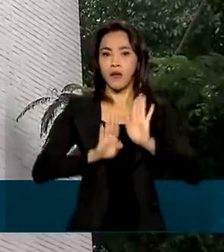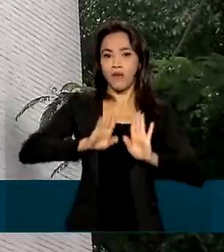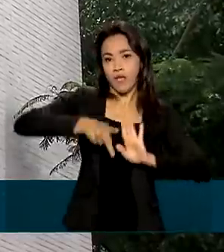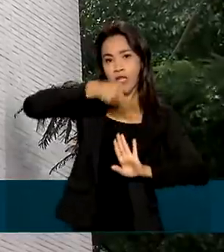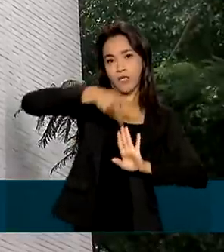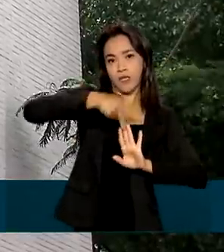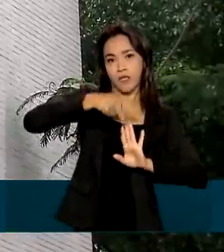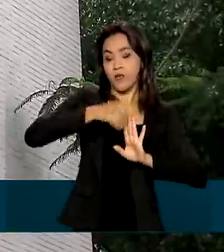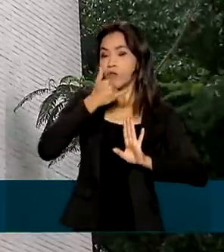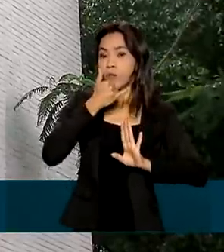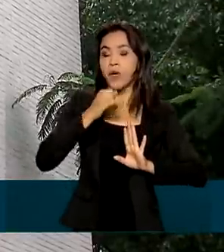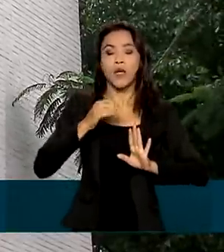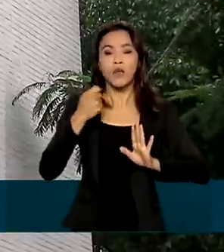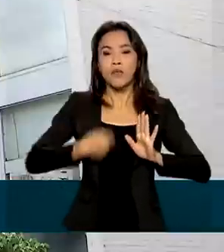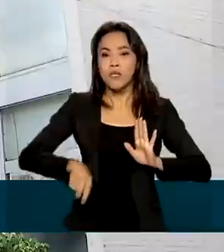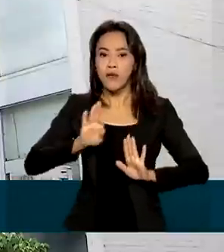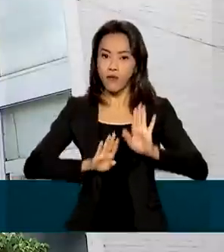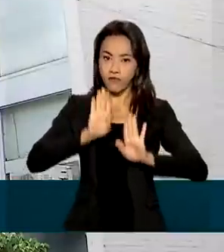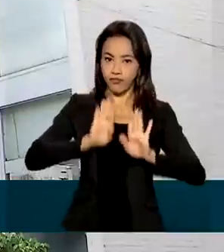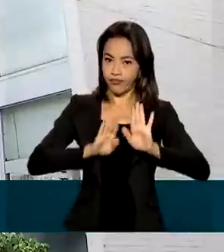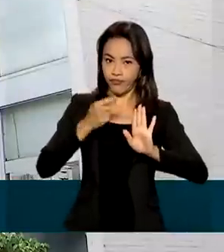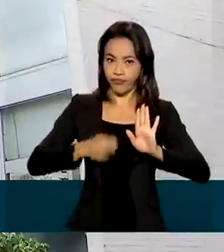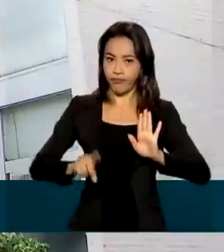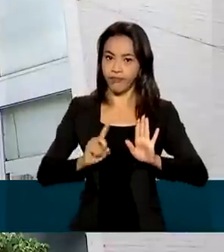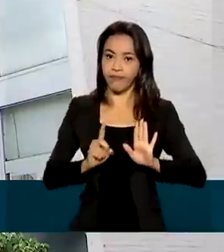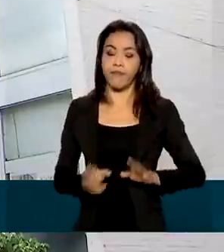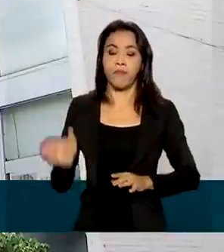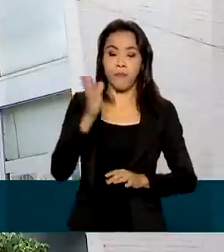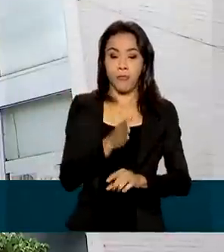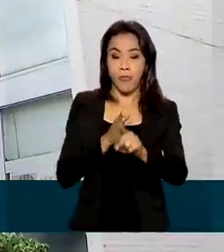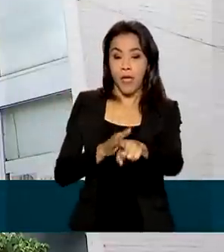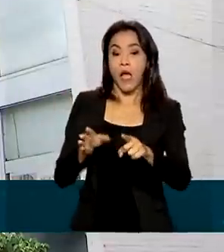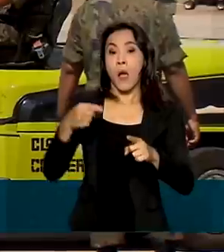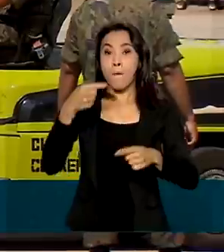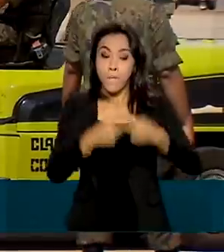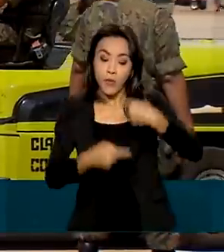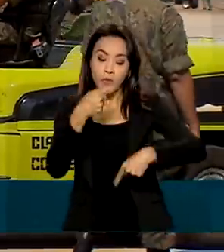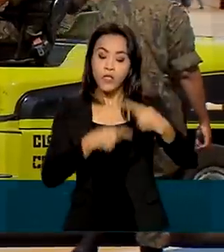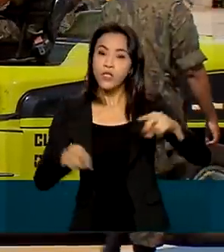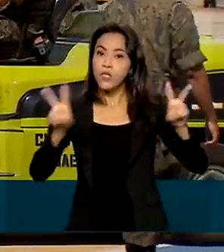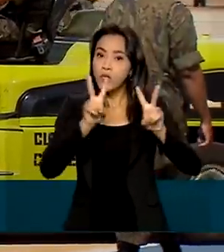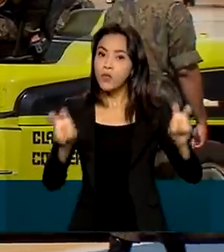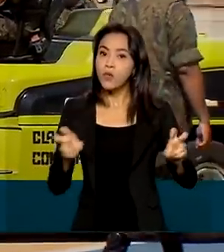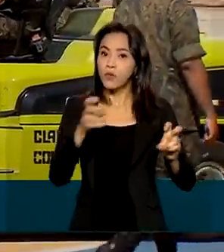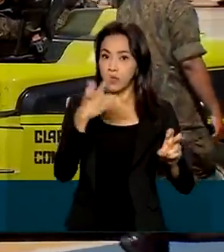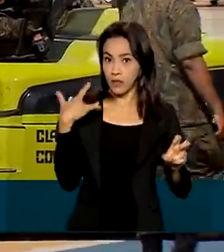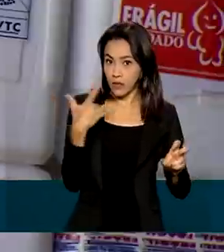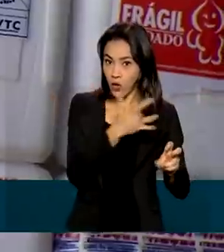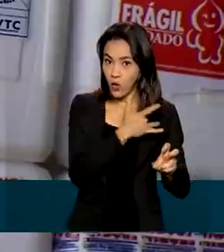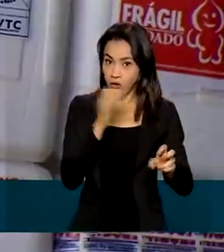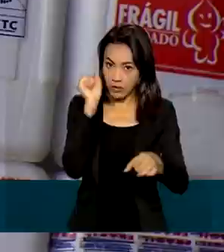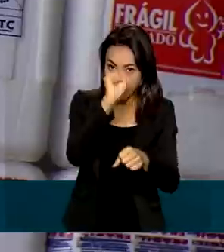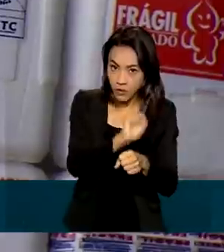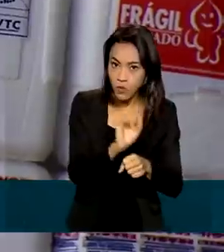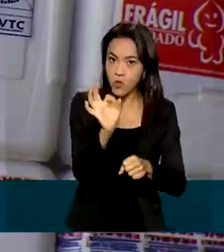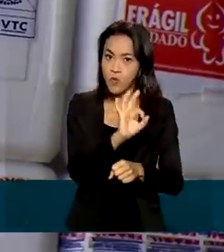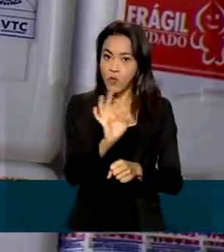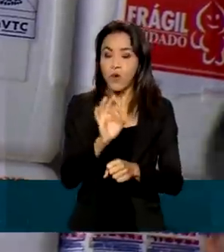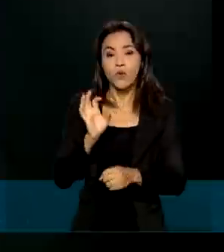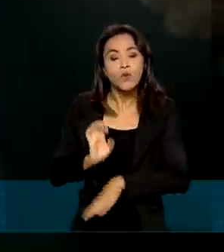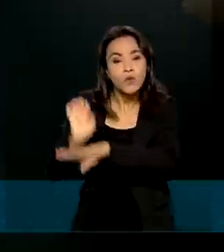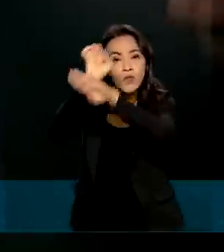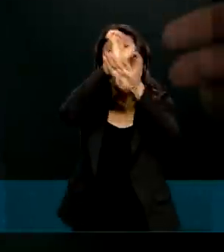O Ministério da Saúde garantiu que nenhuma política de saúde será interrompida e que os estados e